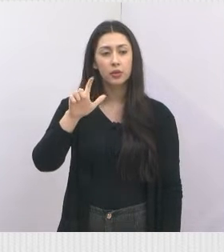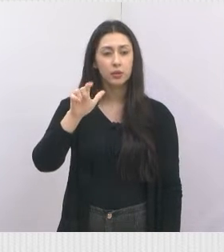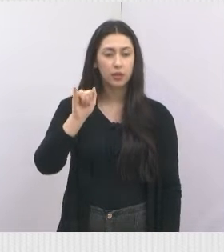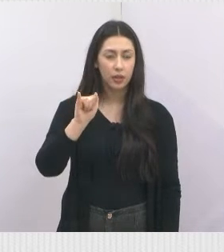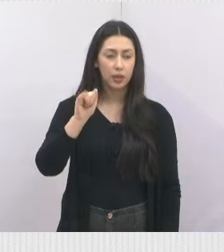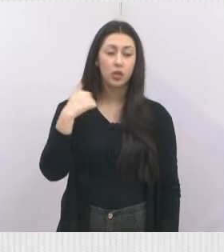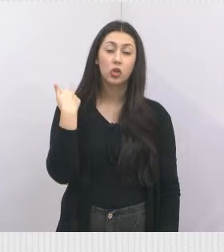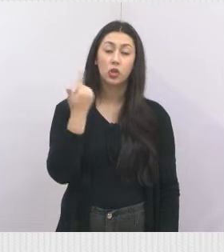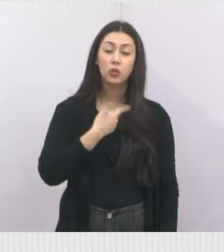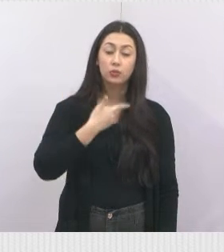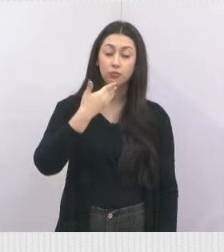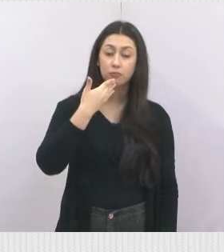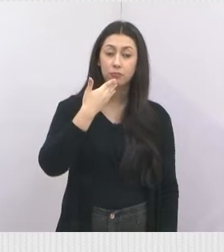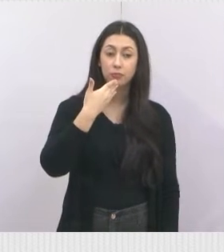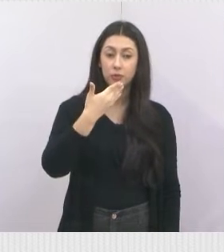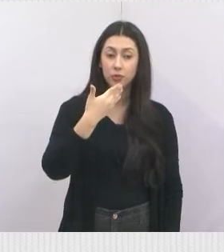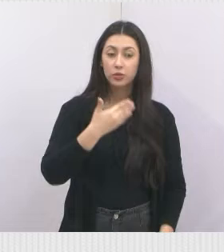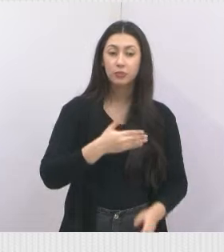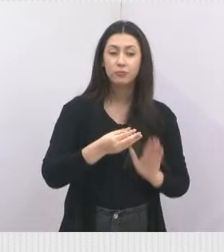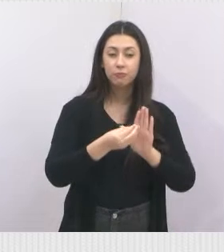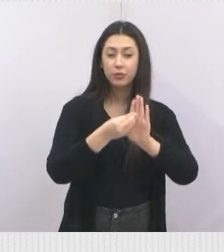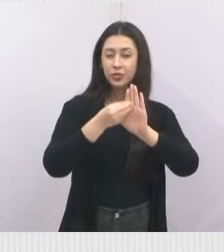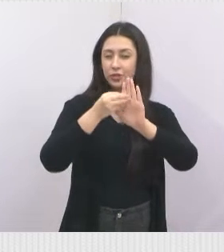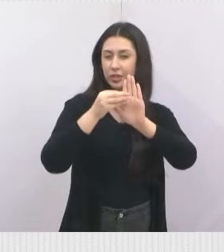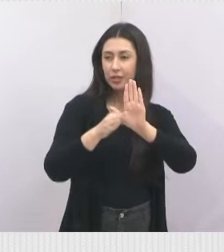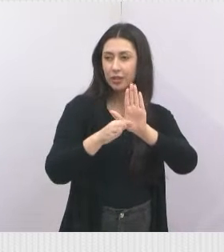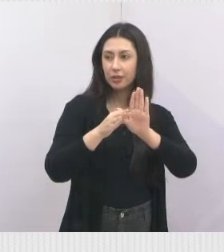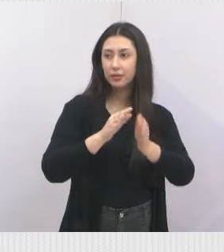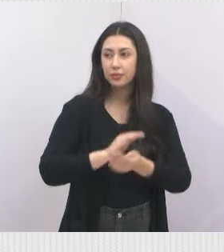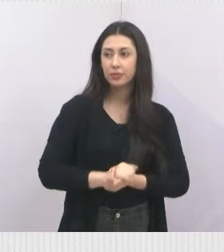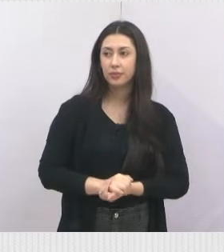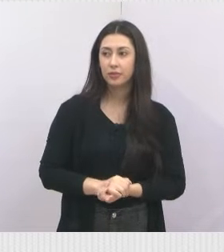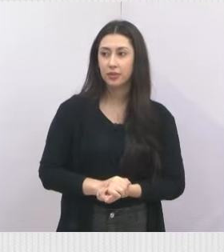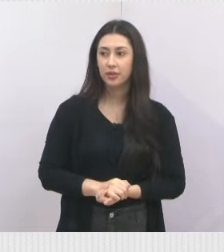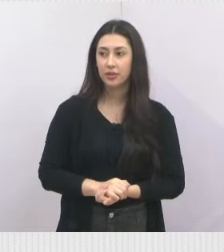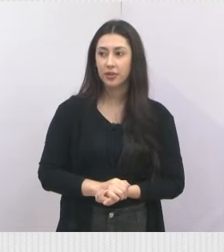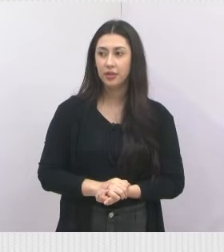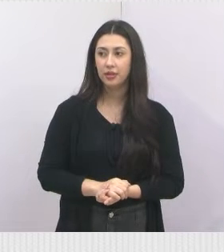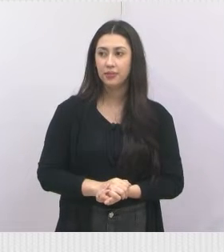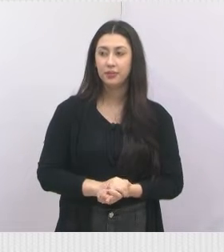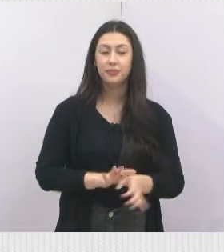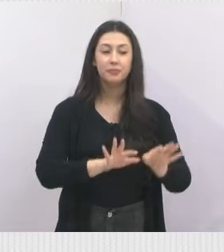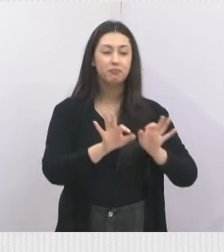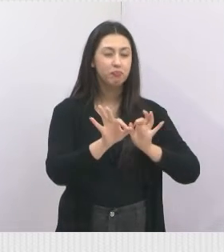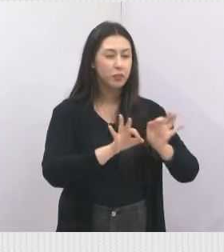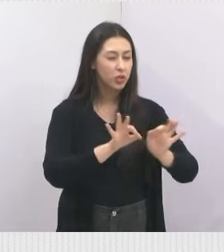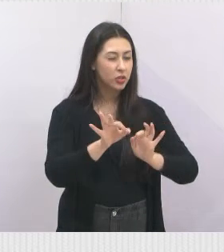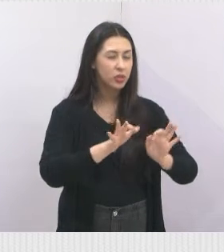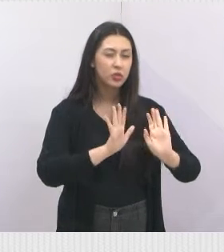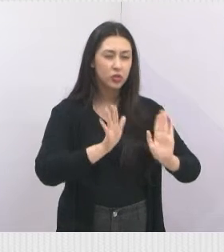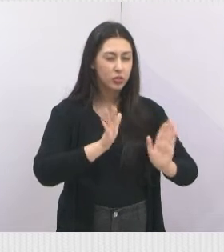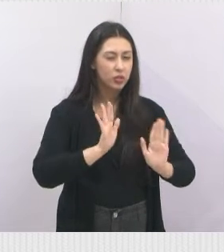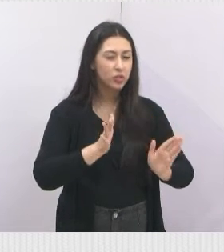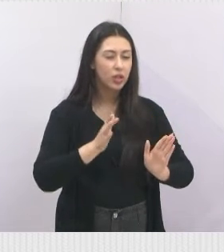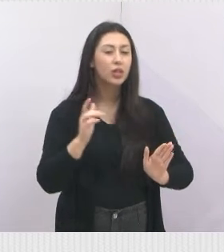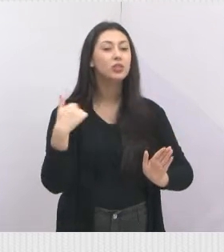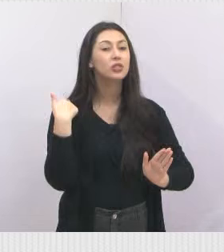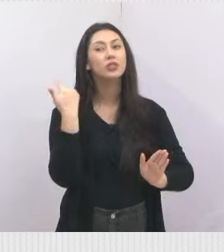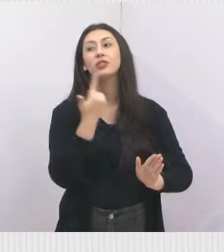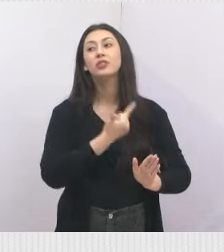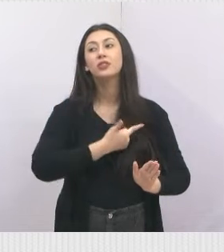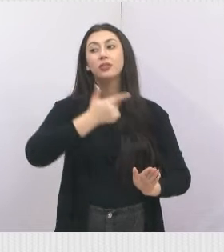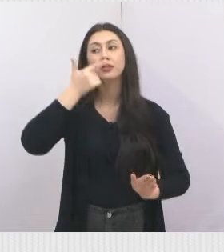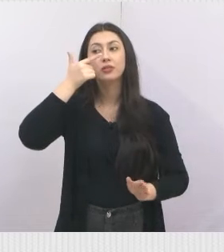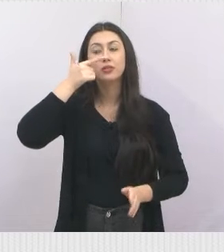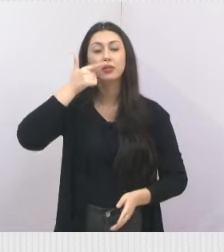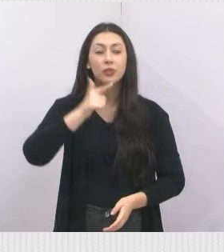pedimos que fosse indicada uma creche e o projeto já estava na casa e nós conseguimos que